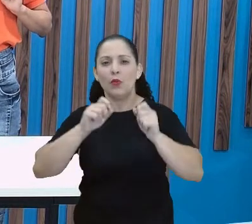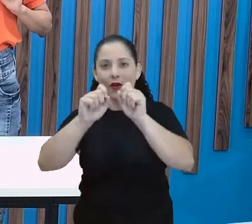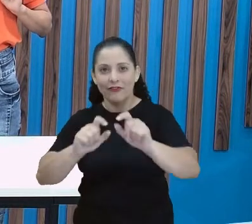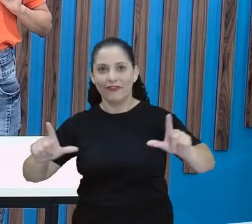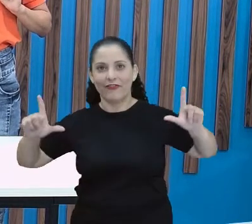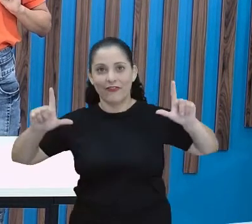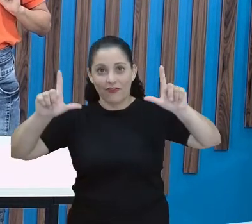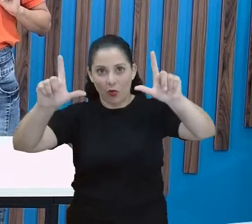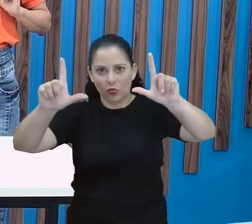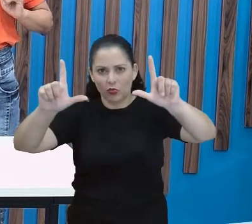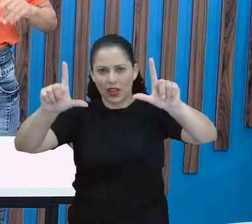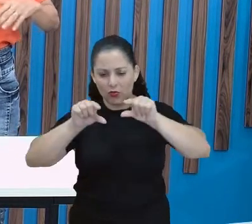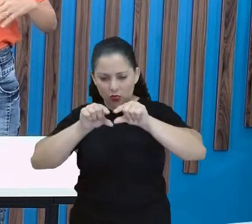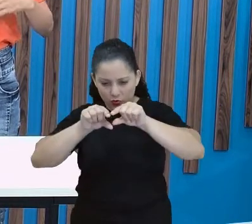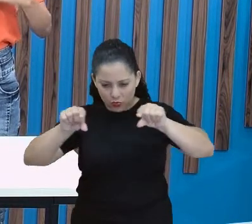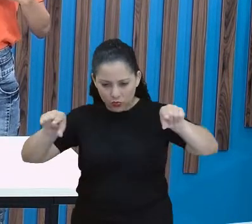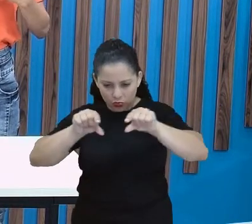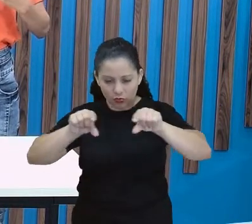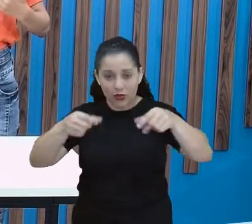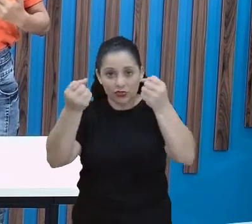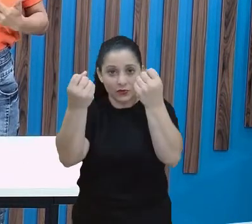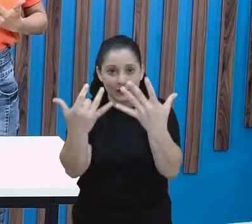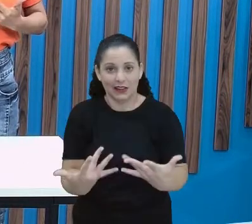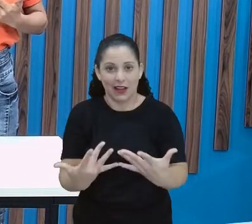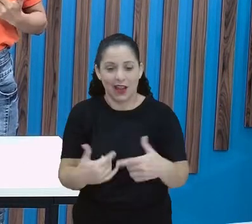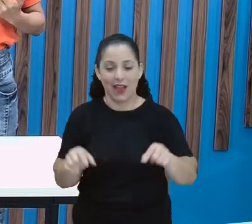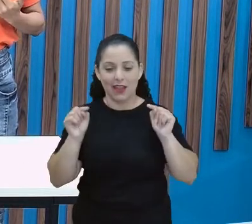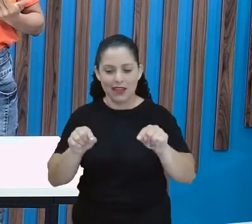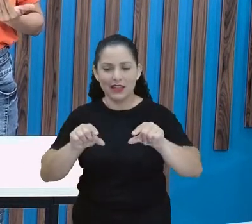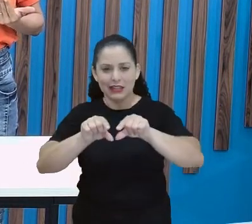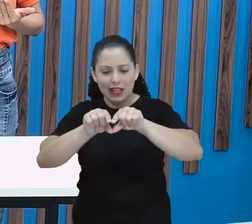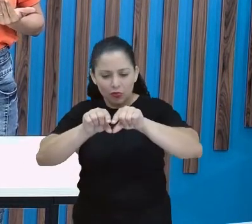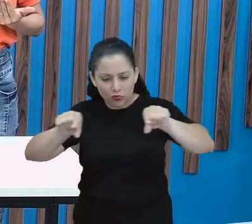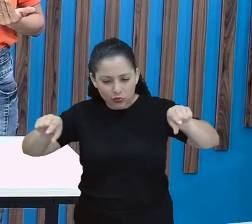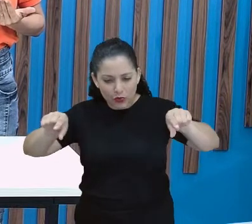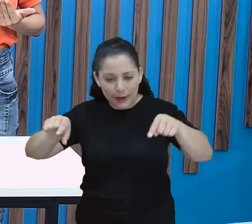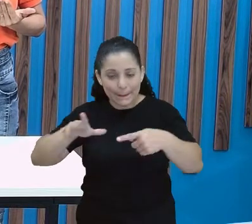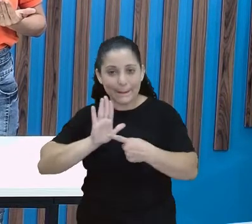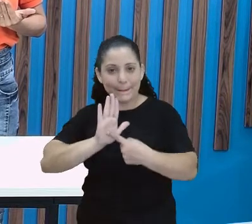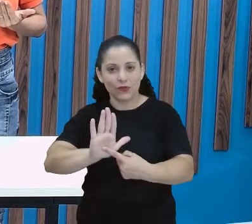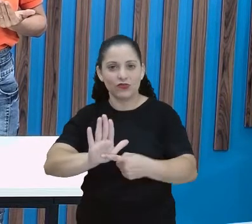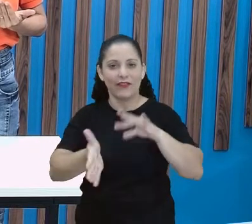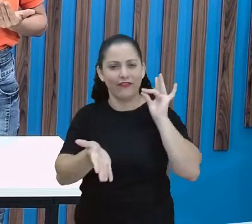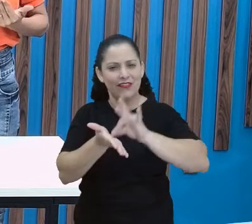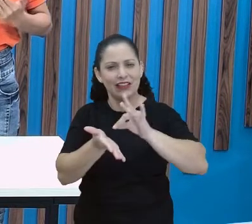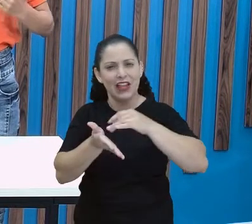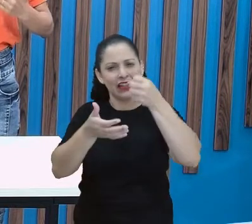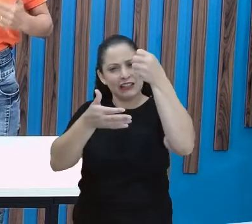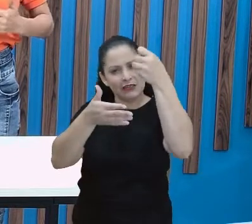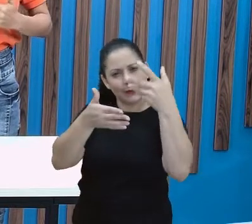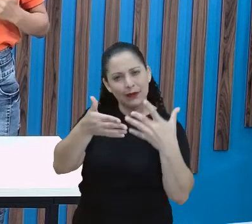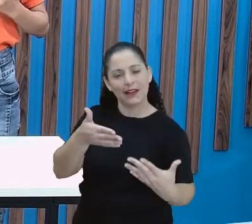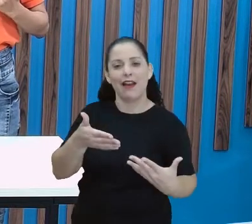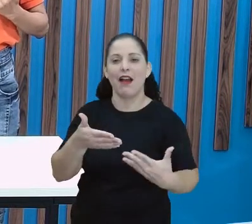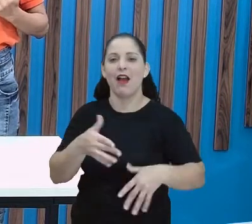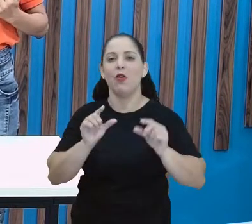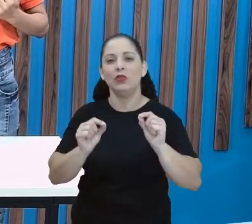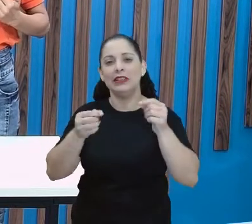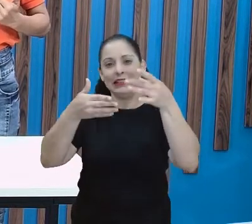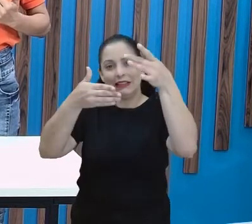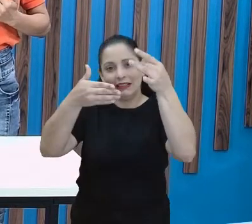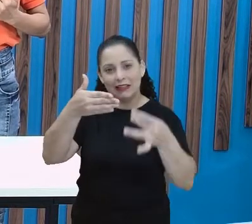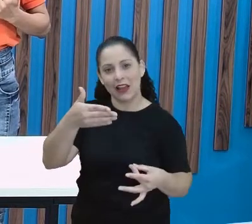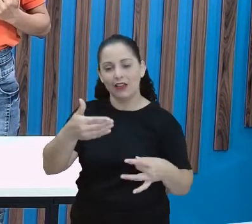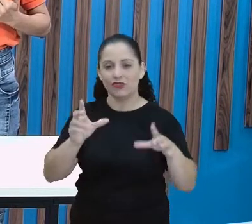fotografia, não é? Porque ele transmite algo a mais para a gente daquela fotografia. A gente consegue